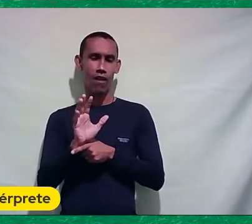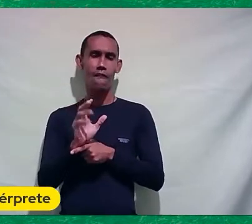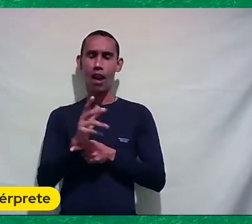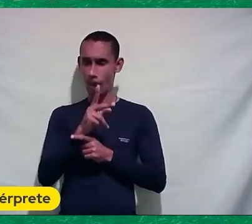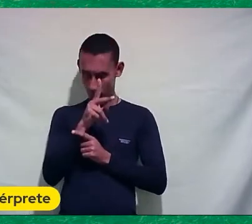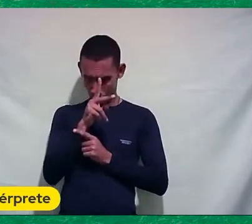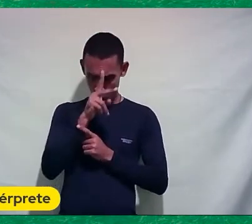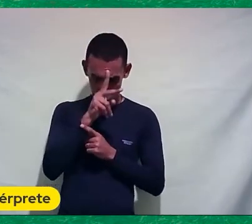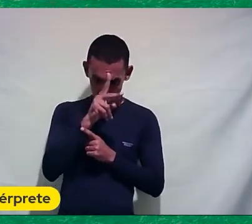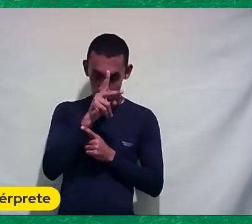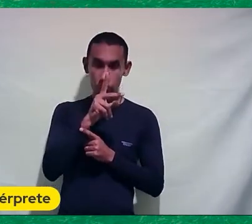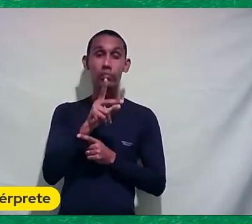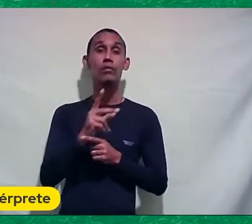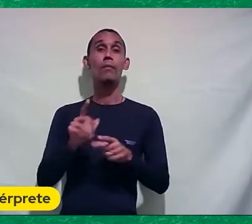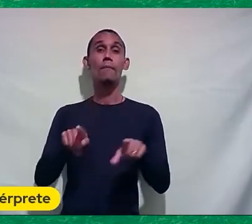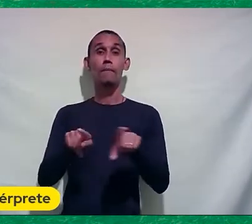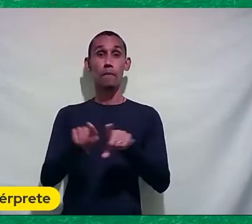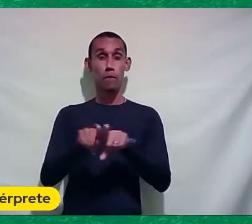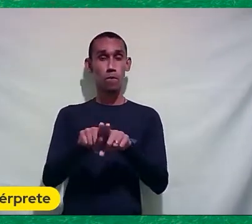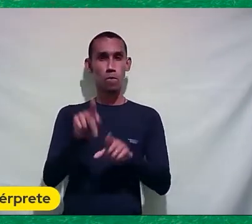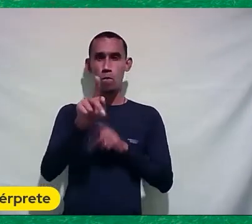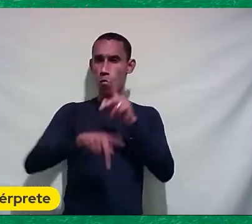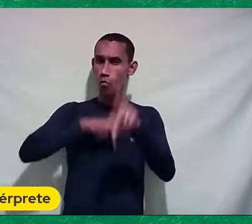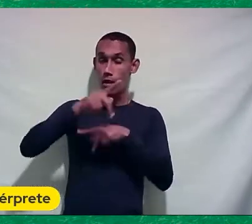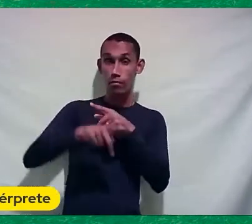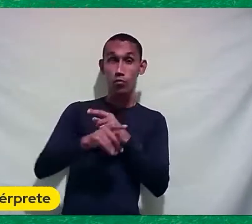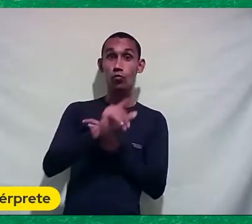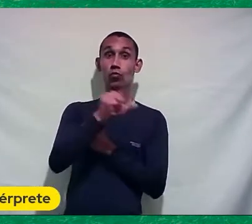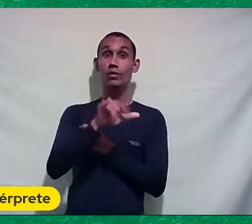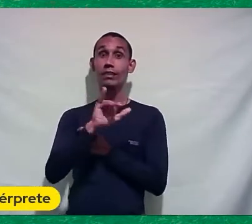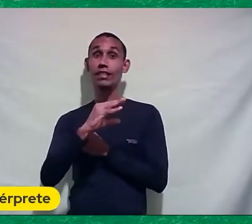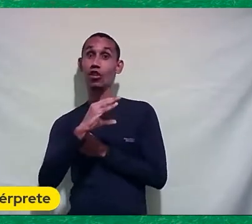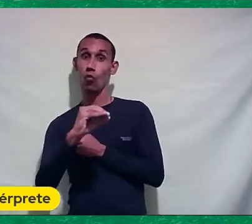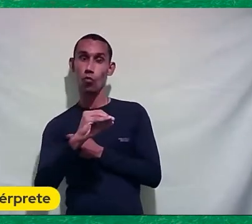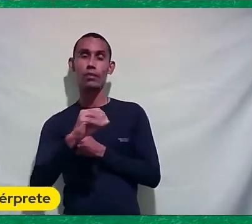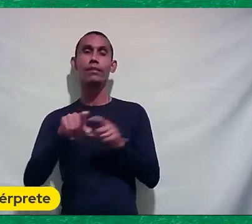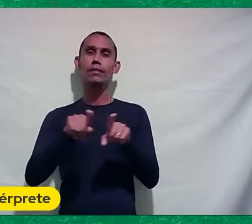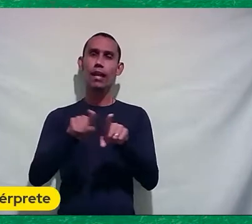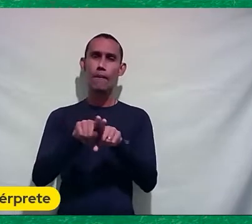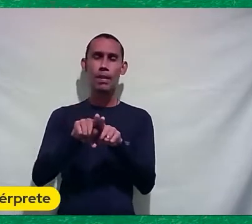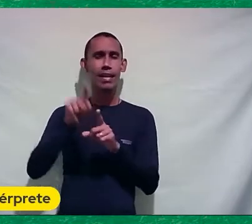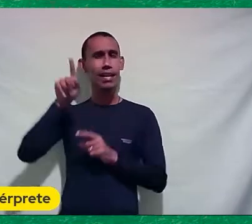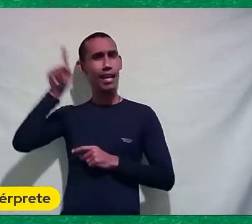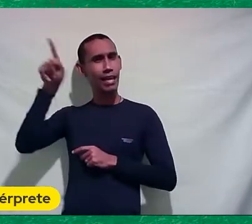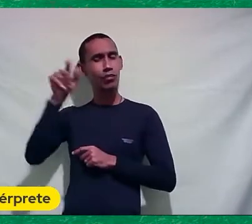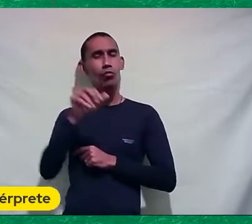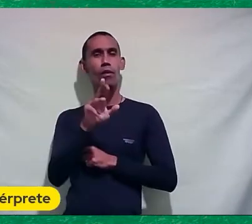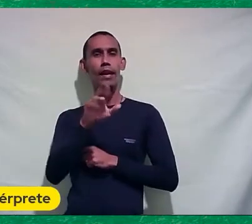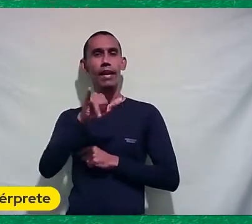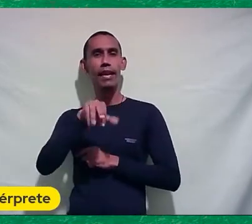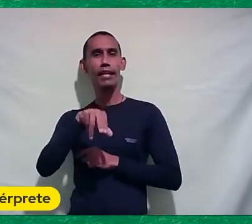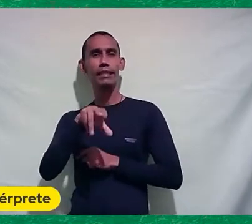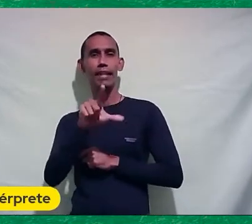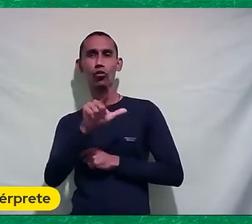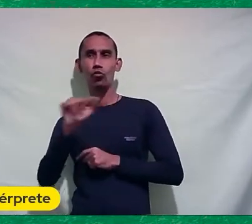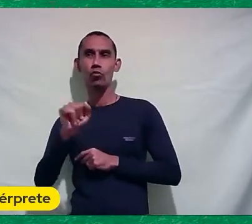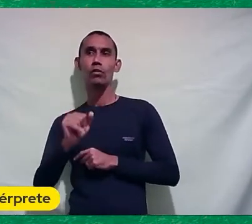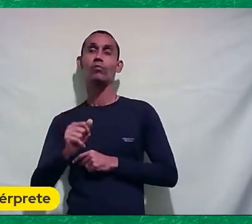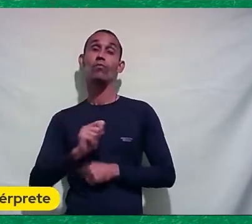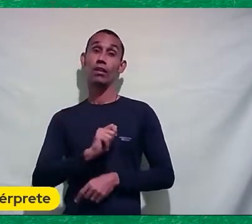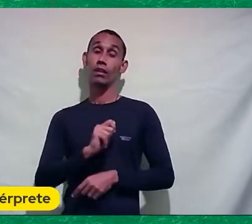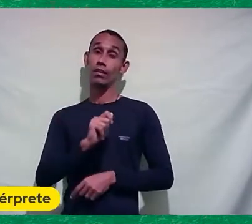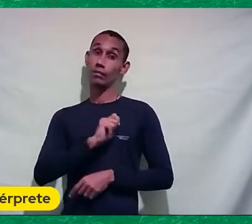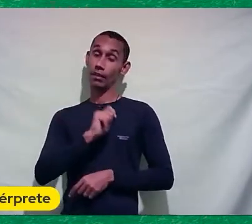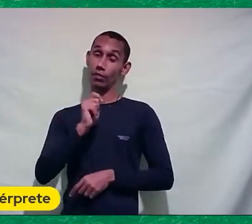Futebol Era um filme Com o Zico E o Reinaldo Do Atlético Mineiro Olha aí Logo Mauro Reinaldo Do Atlético